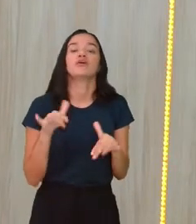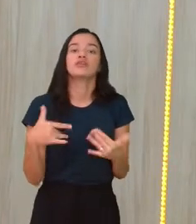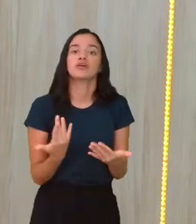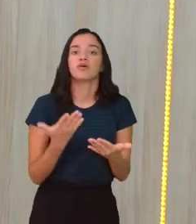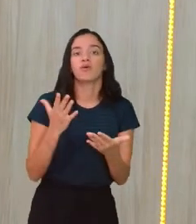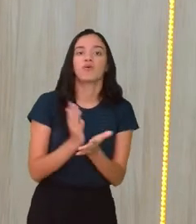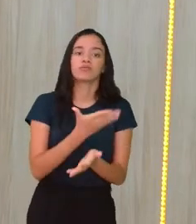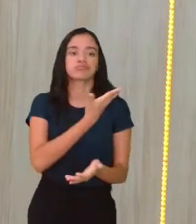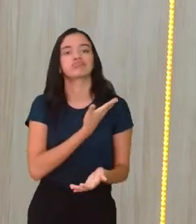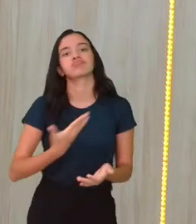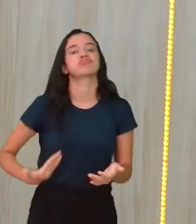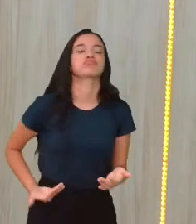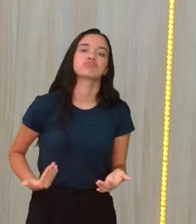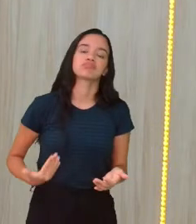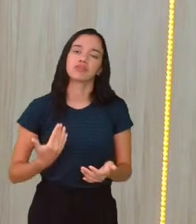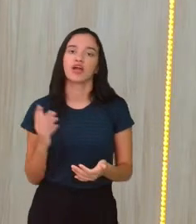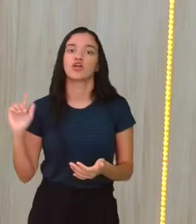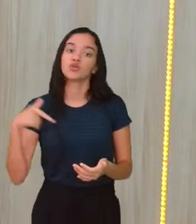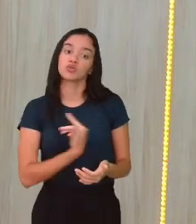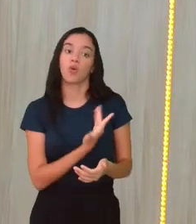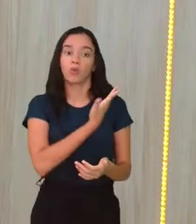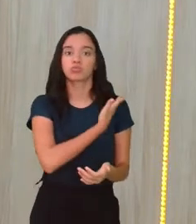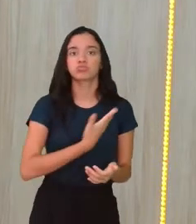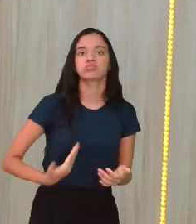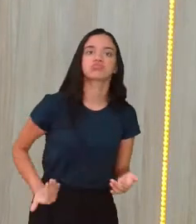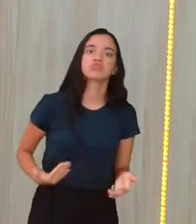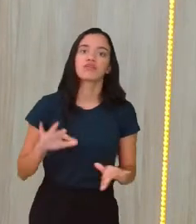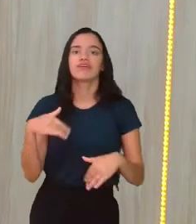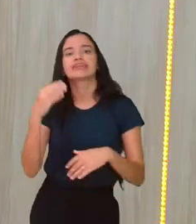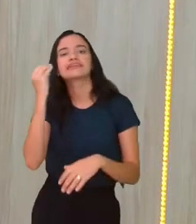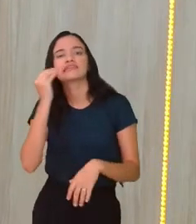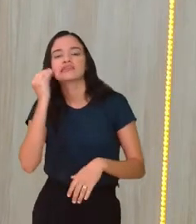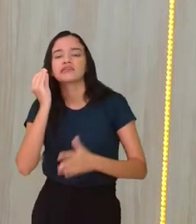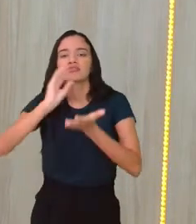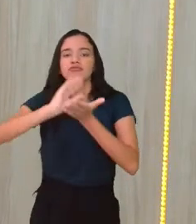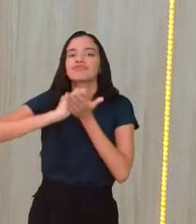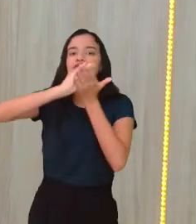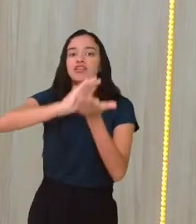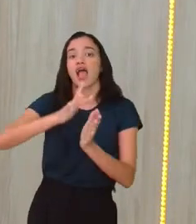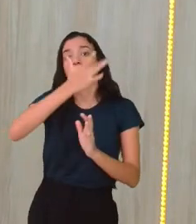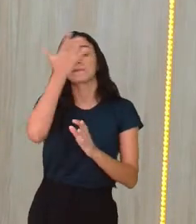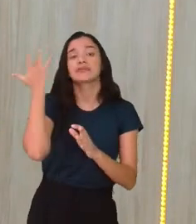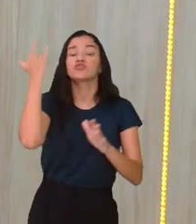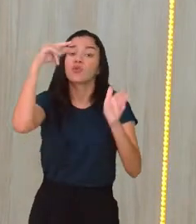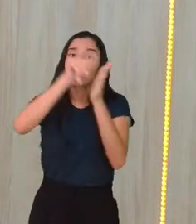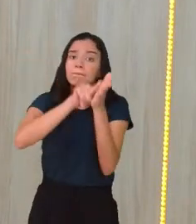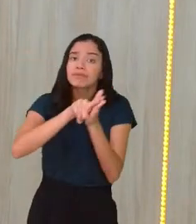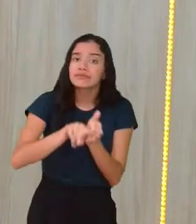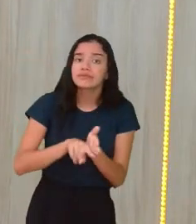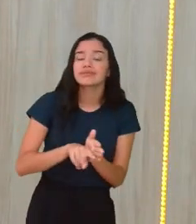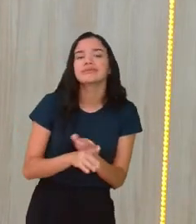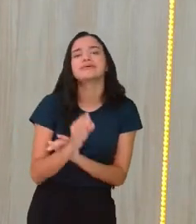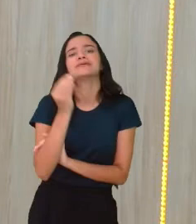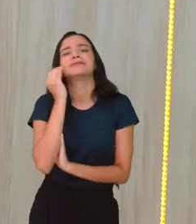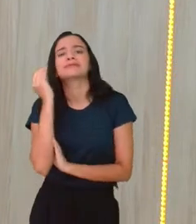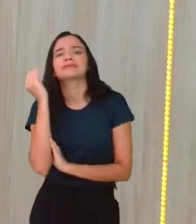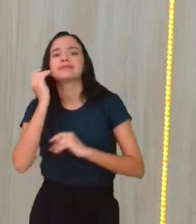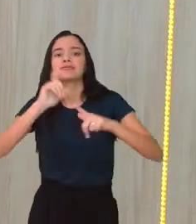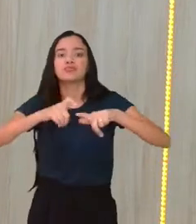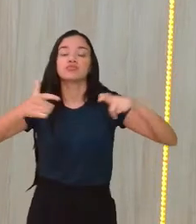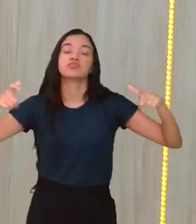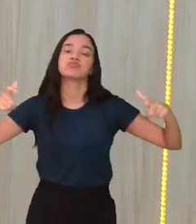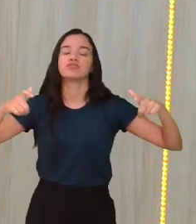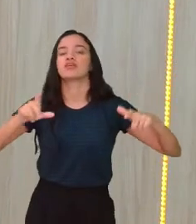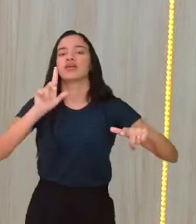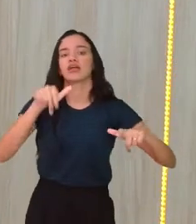os órgãos públicos, né? O nosso governo vai tentar investir e aí as pessoas vão pesquisando para tentar ir expandindo